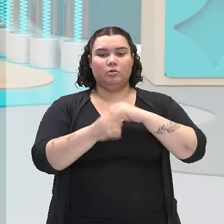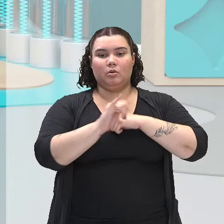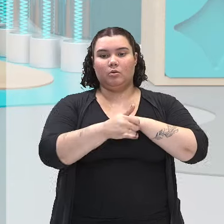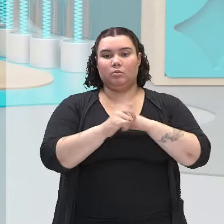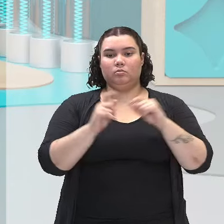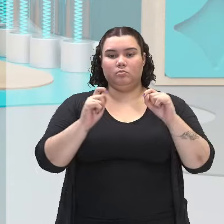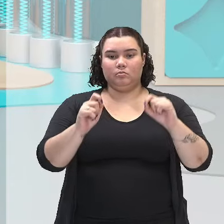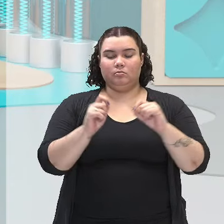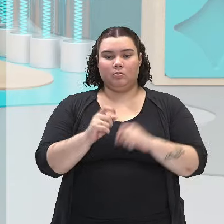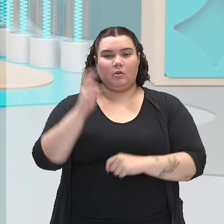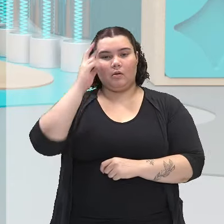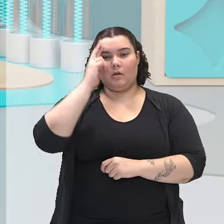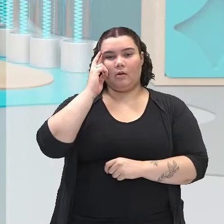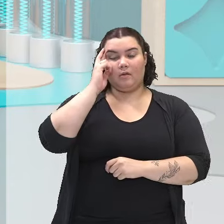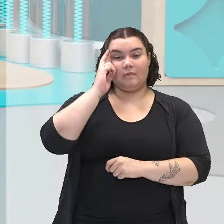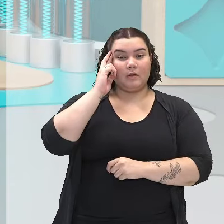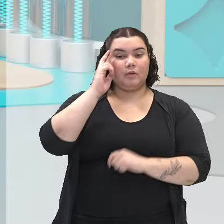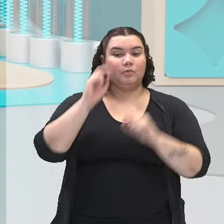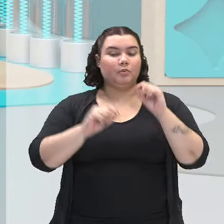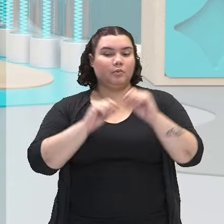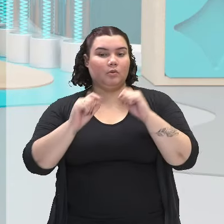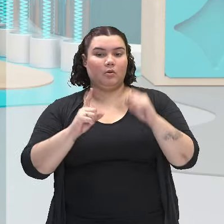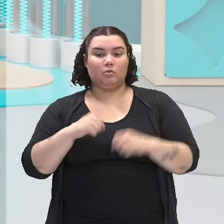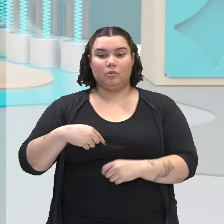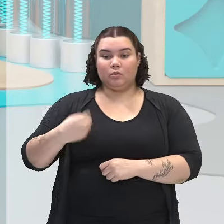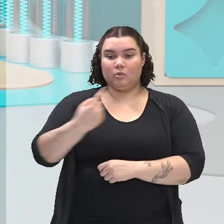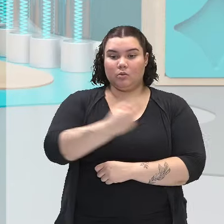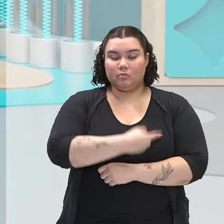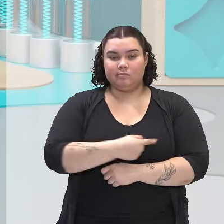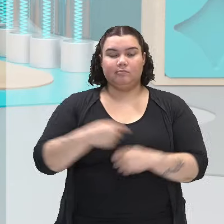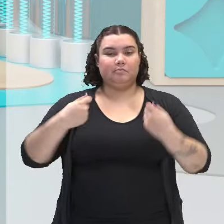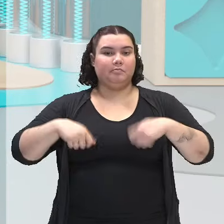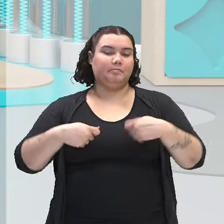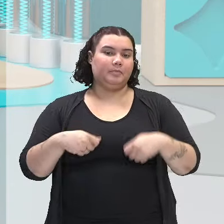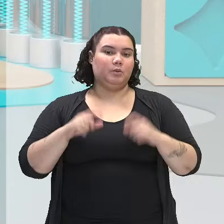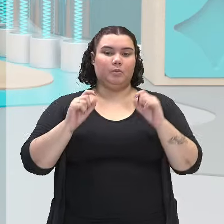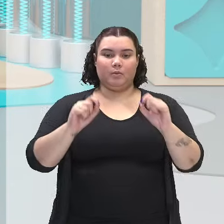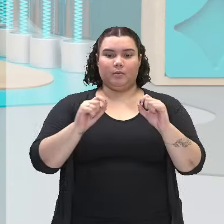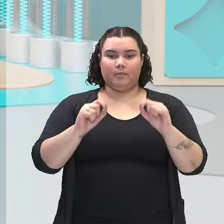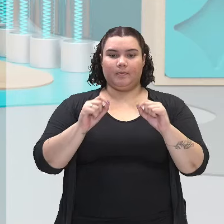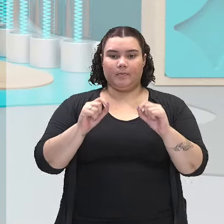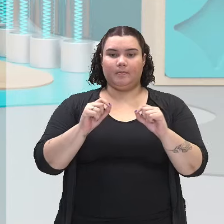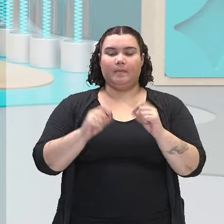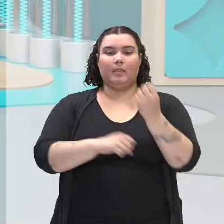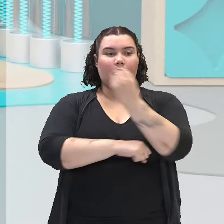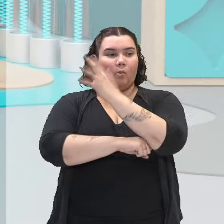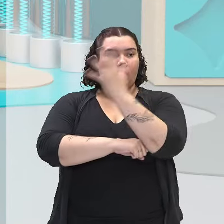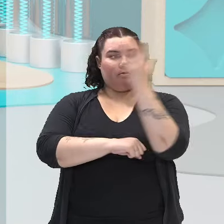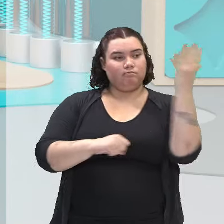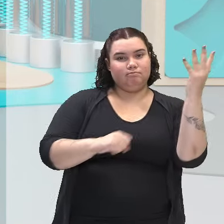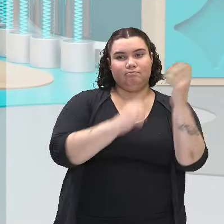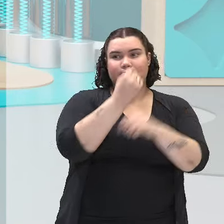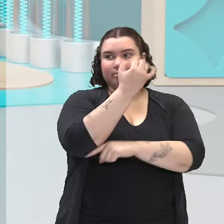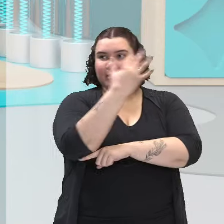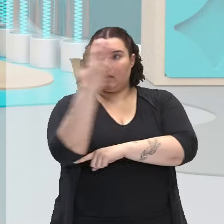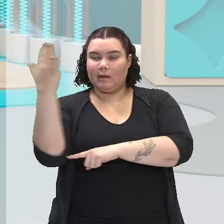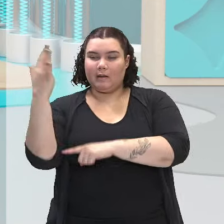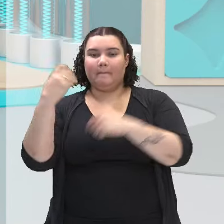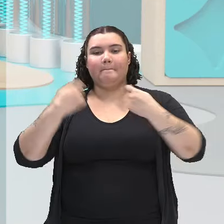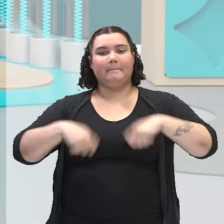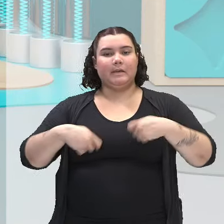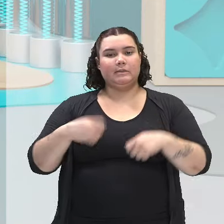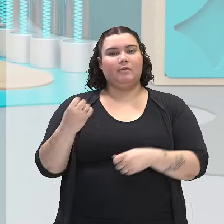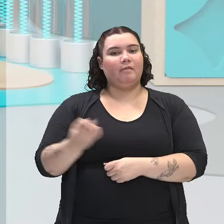nós uma reflexão que nós devemos valorizar o meio ambiente,